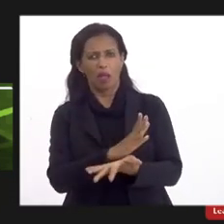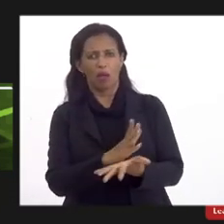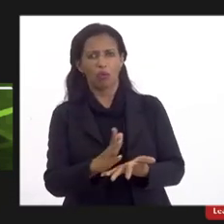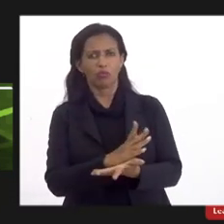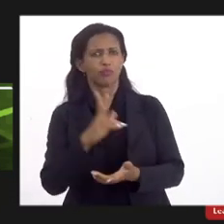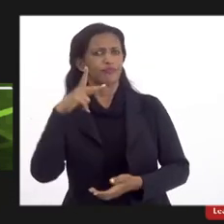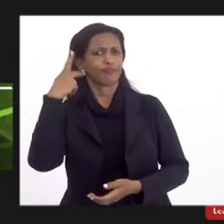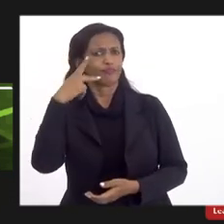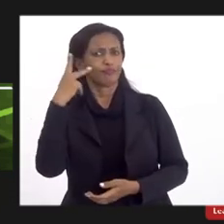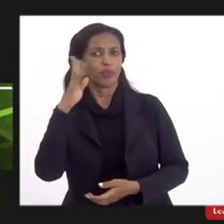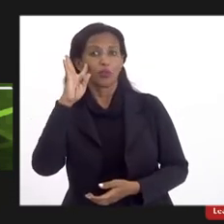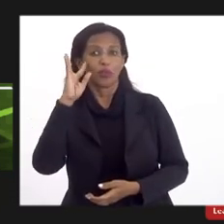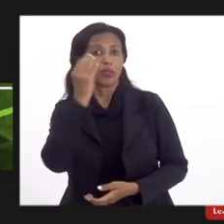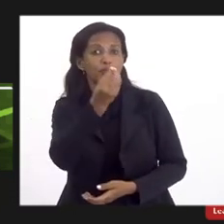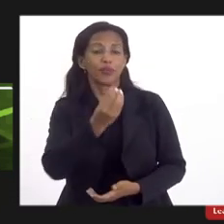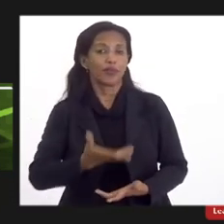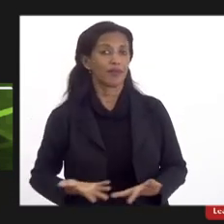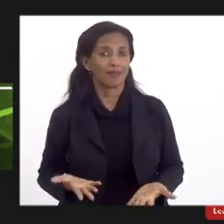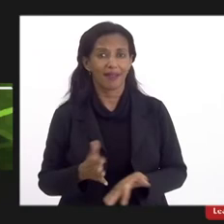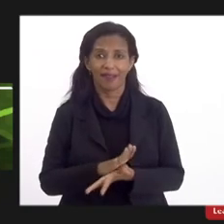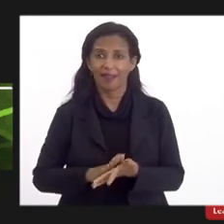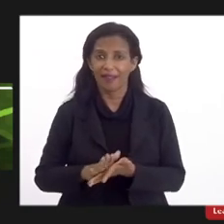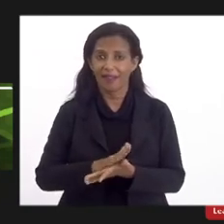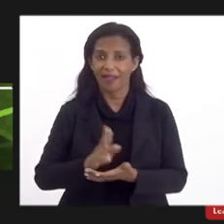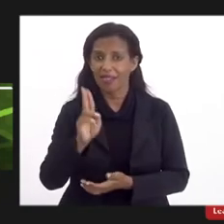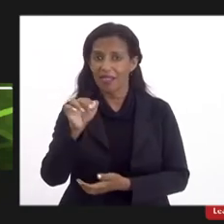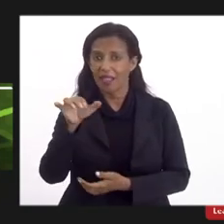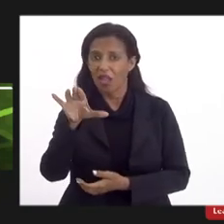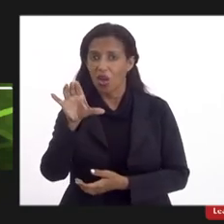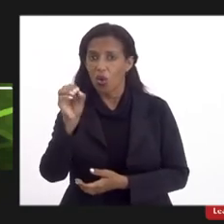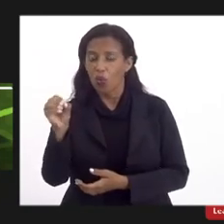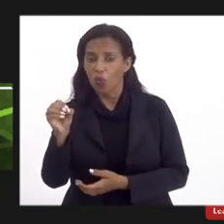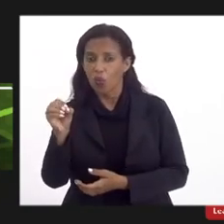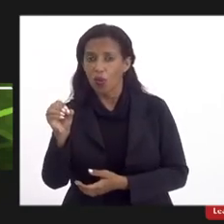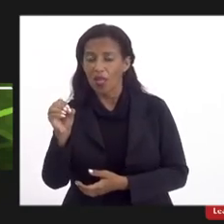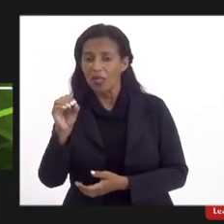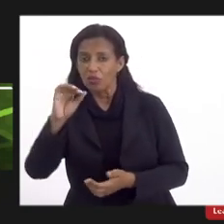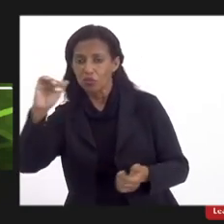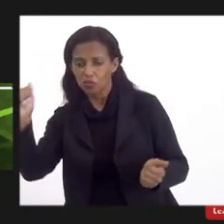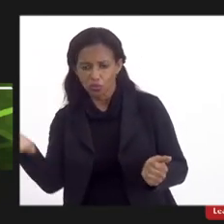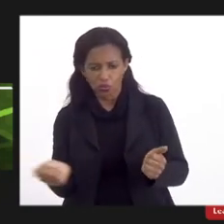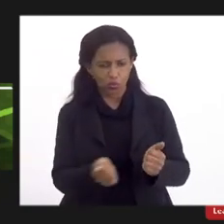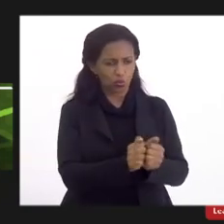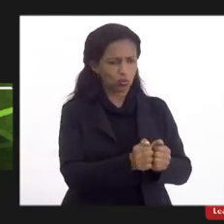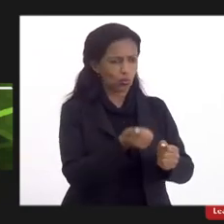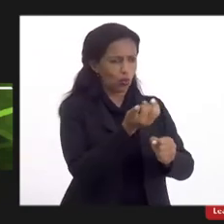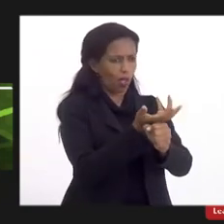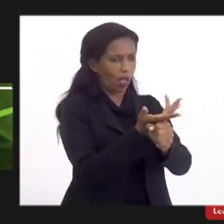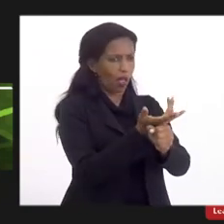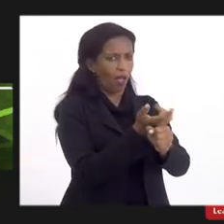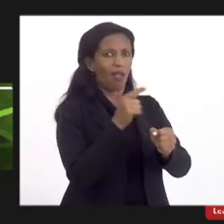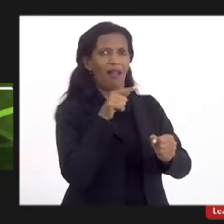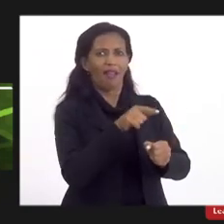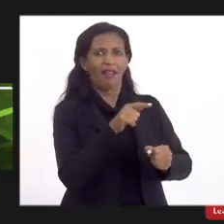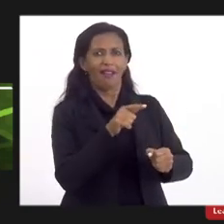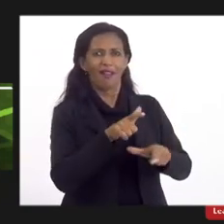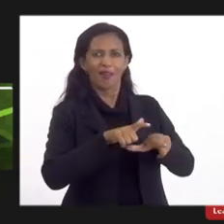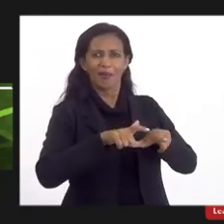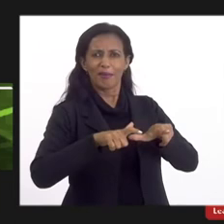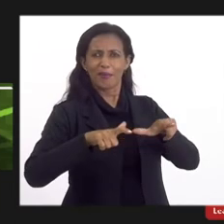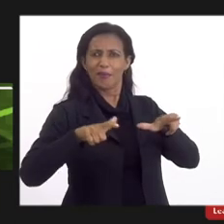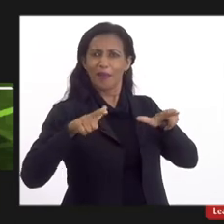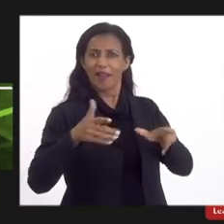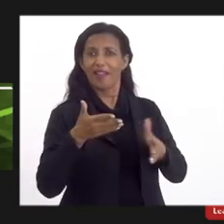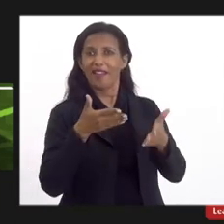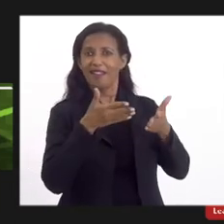não resolveram a UESO vem crescer com a UERJ e nisso é que eu